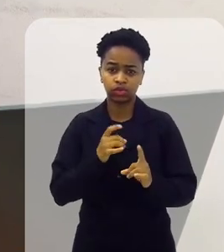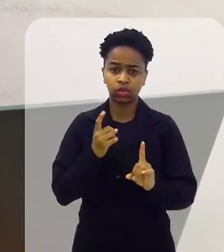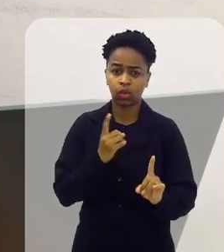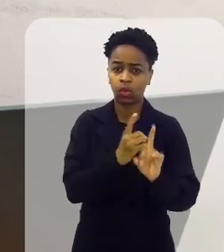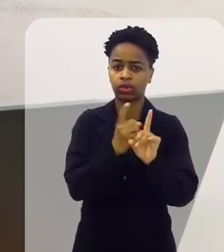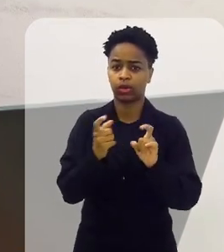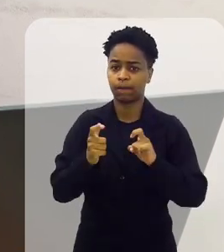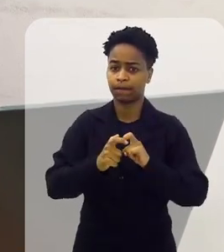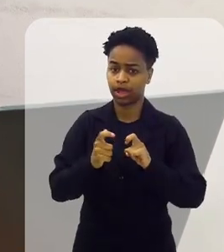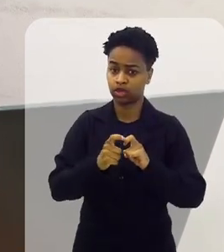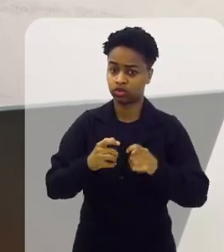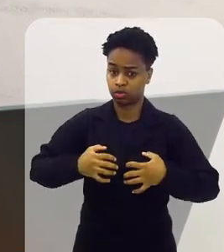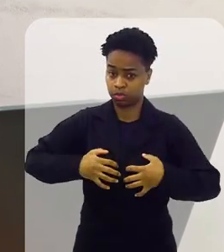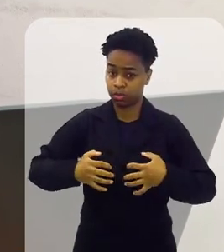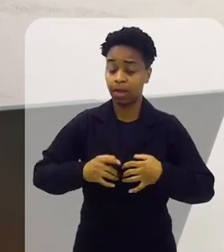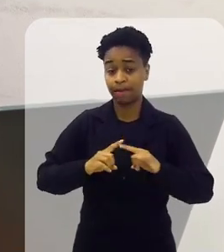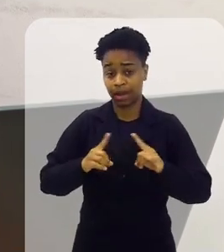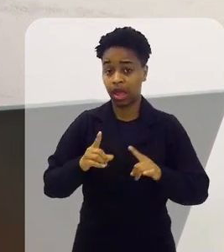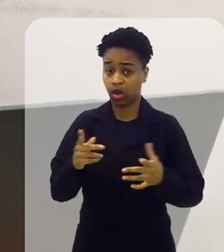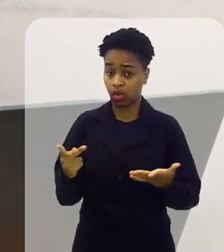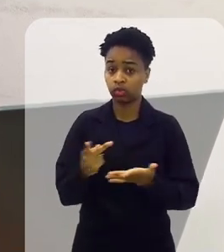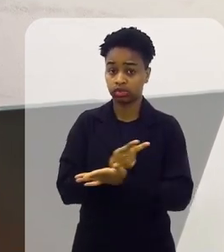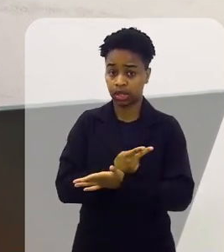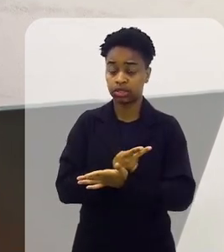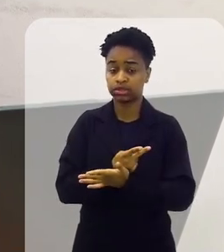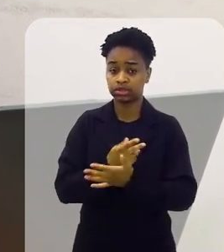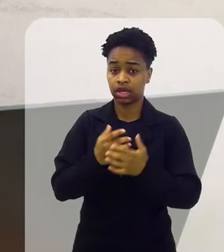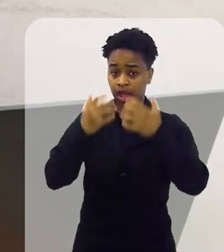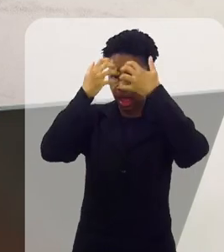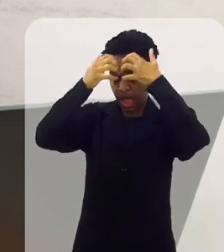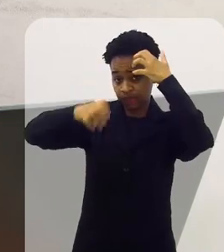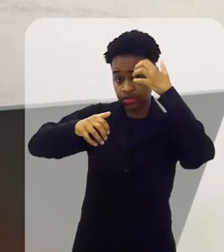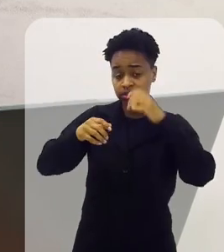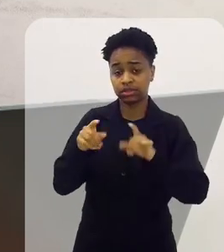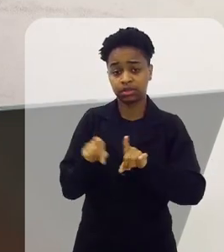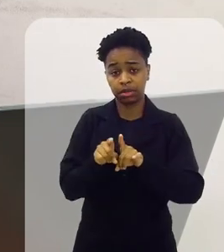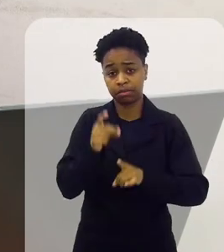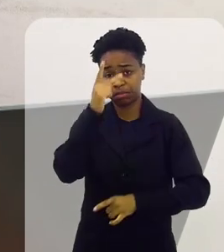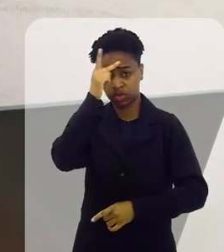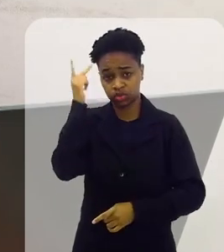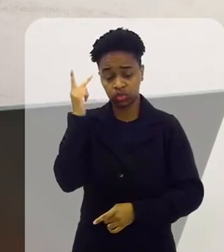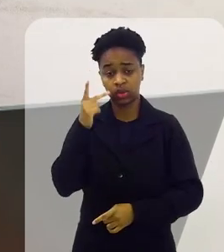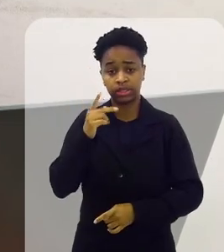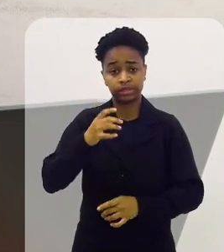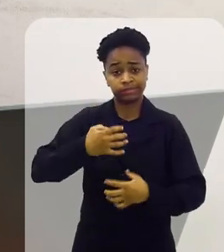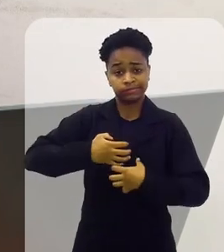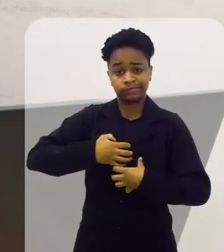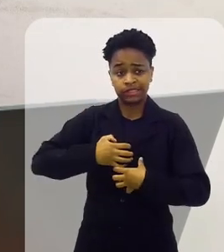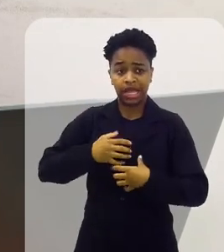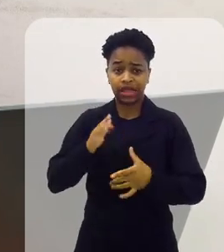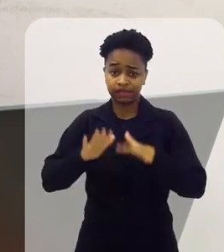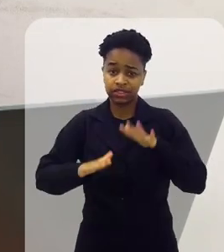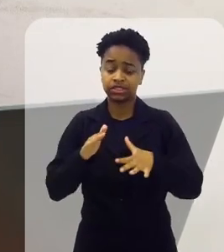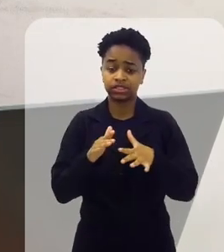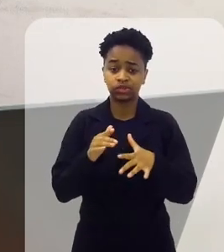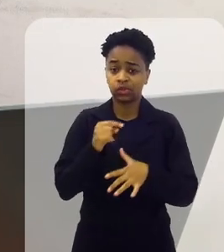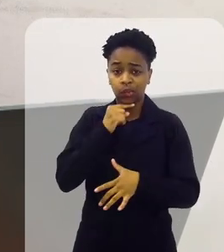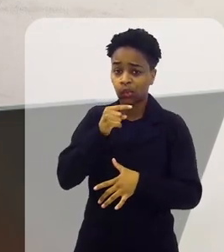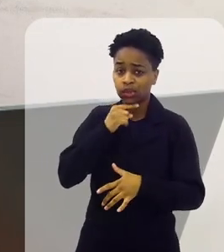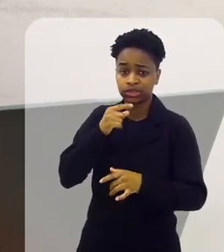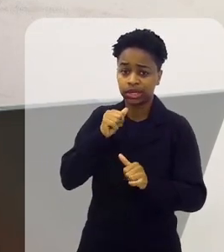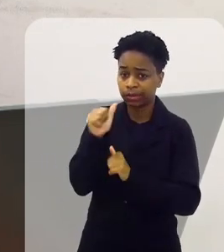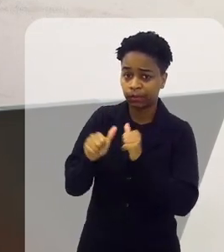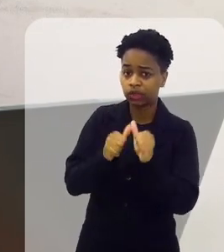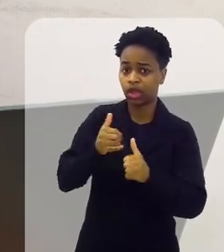por conta disso. Mas tem o AVC, que vai deixar esse paciente com sequelas irreversíveis, na maioria dos casos.